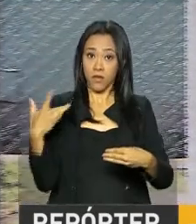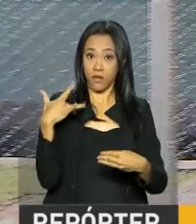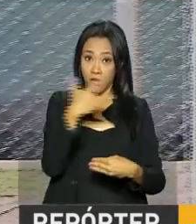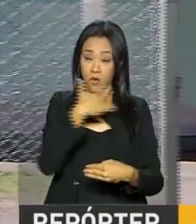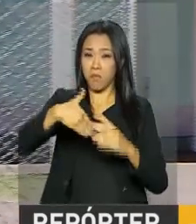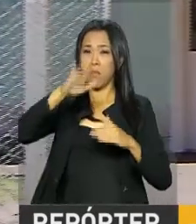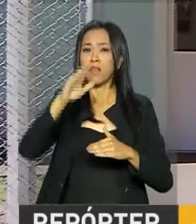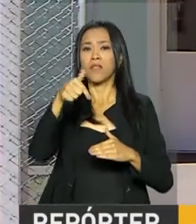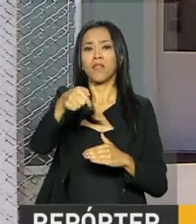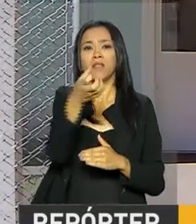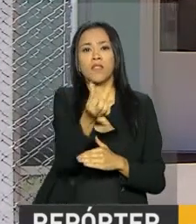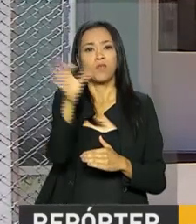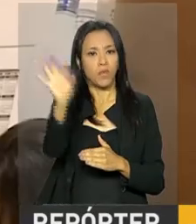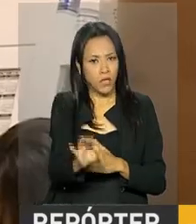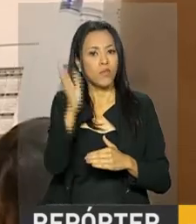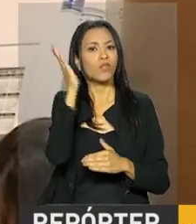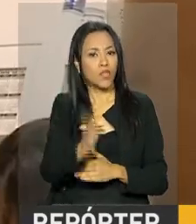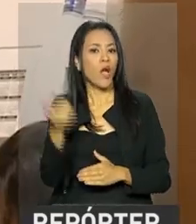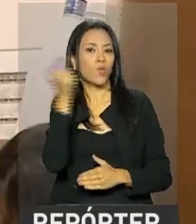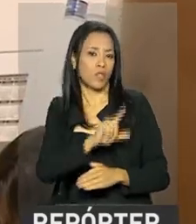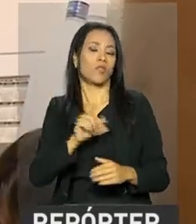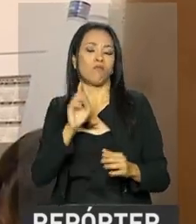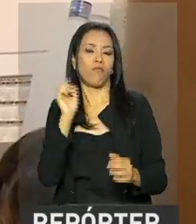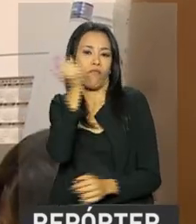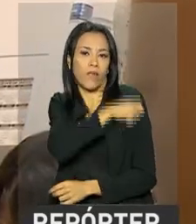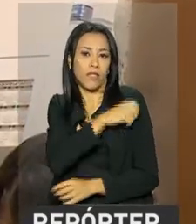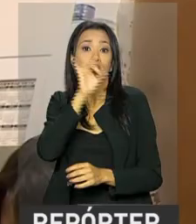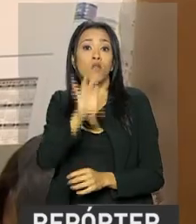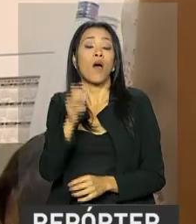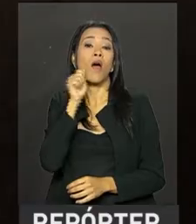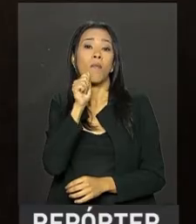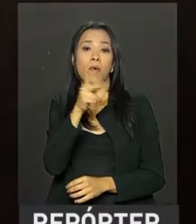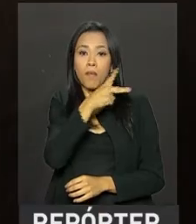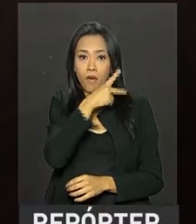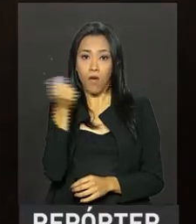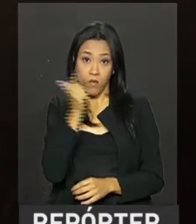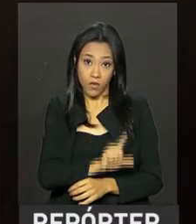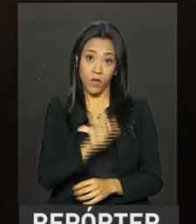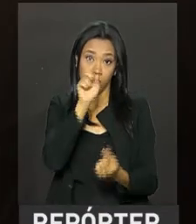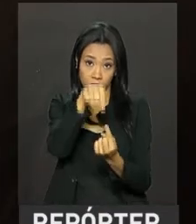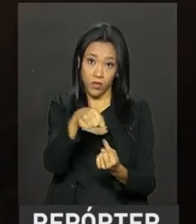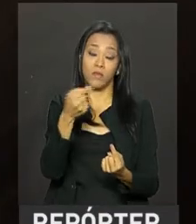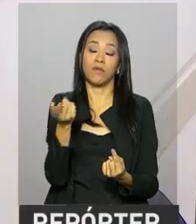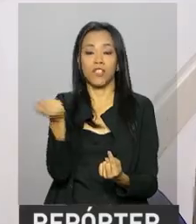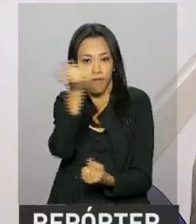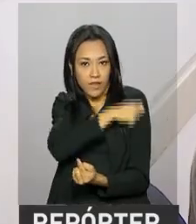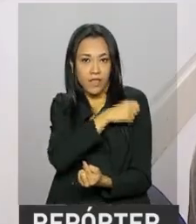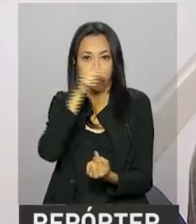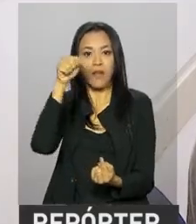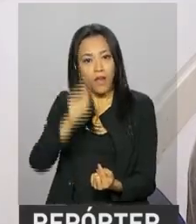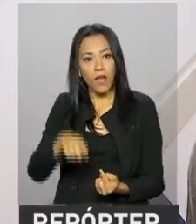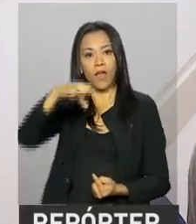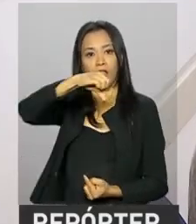do público-alvo foi vacinado. Apenas o Amapá atingiu a meta de vacinação, que neste ano é de